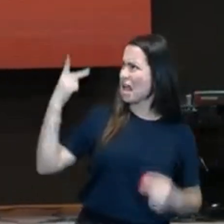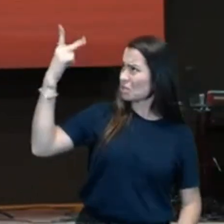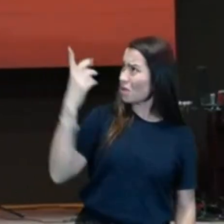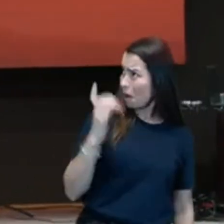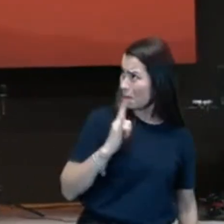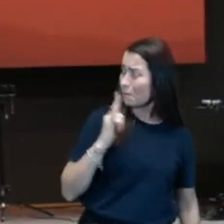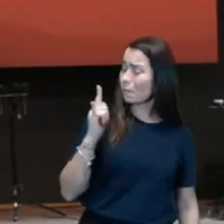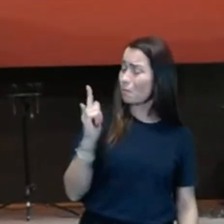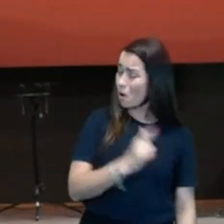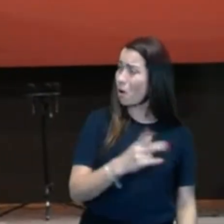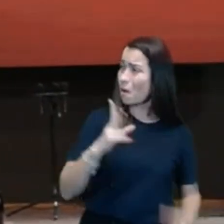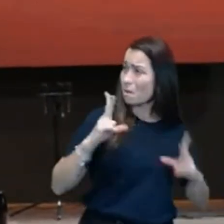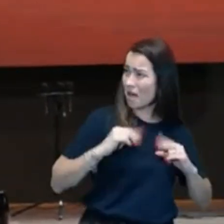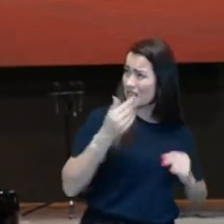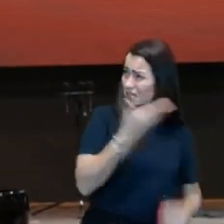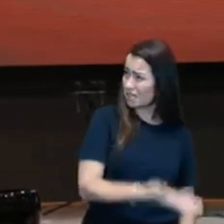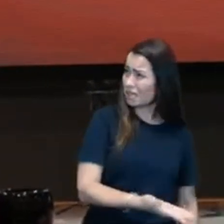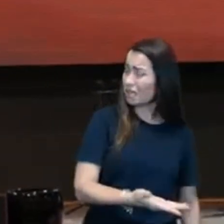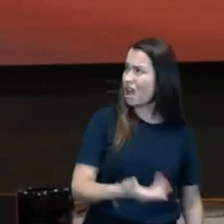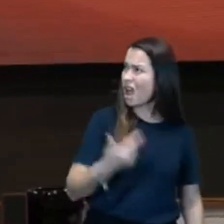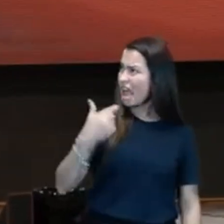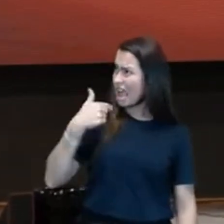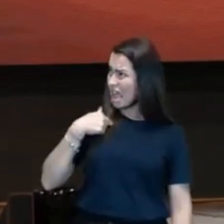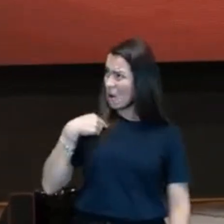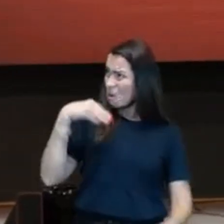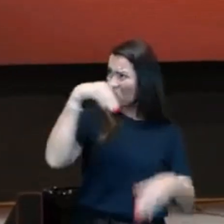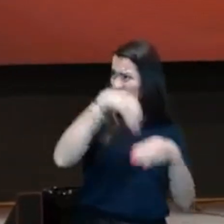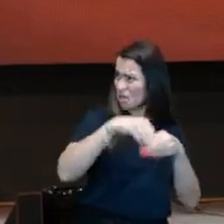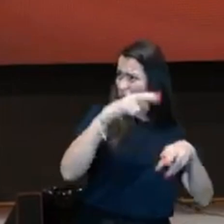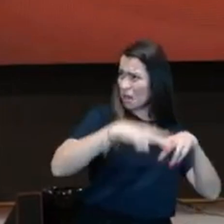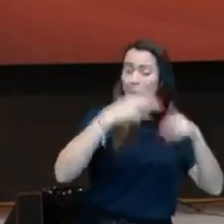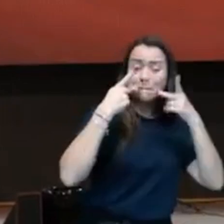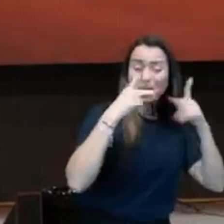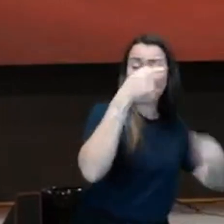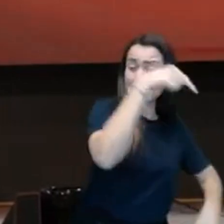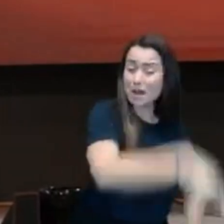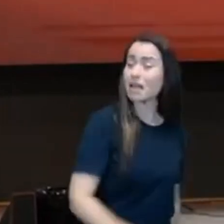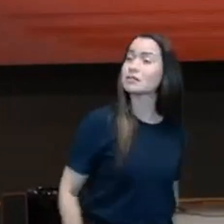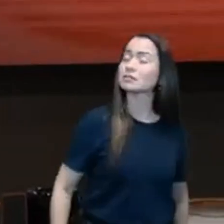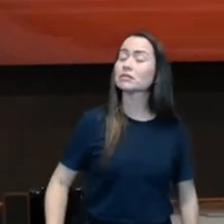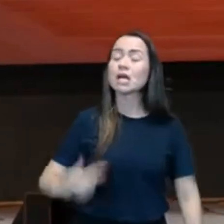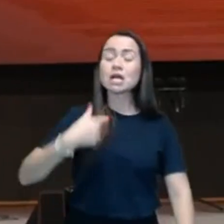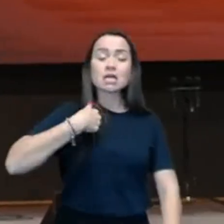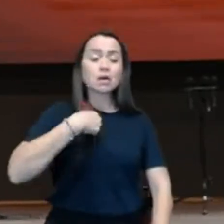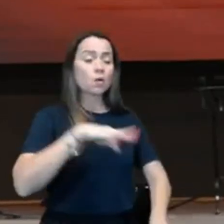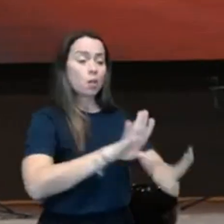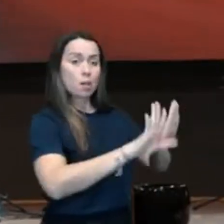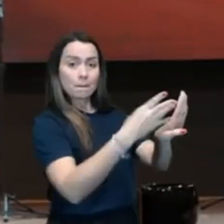amor. Eu não vou entrar aí, para pregar para Ele. E eu parei na porta do...